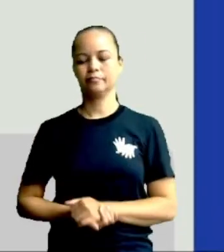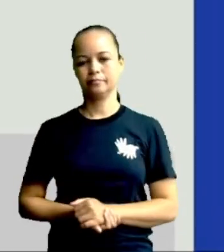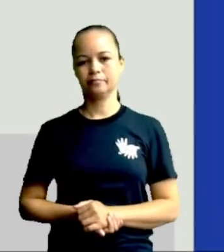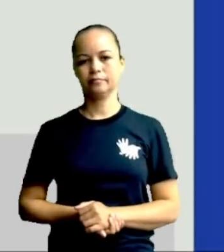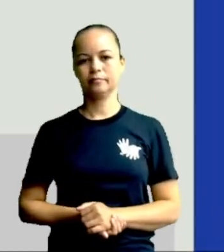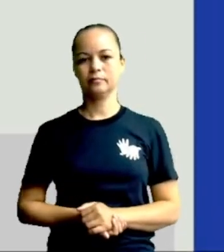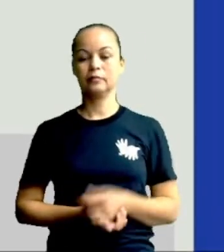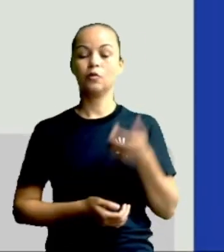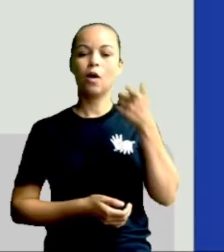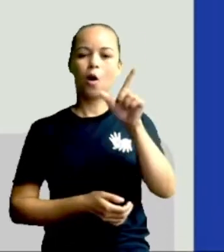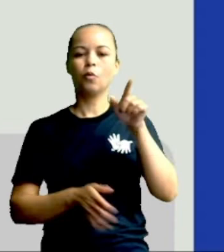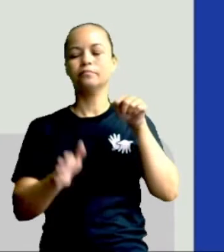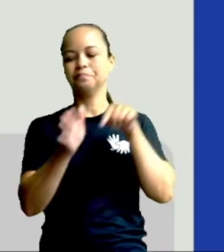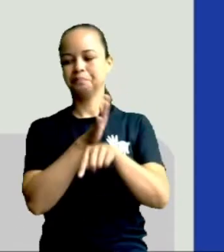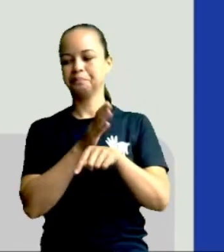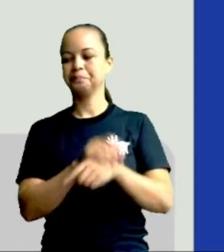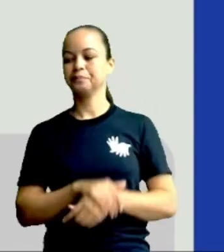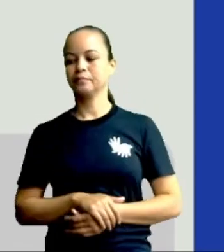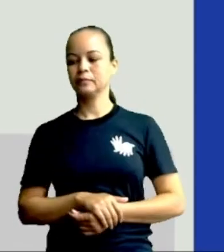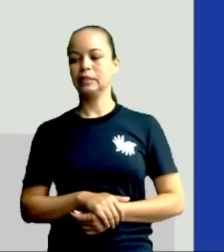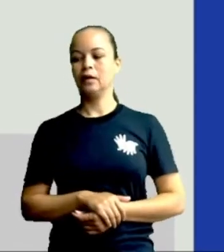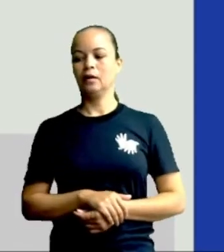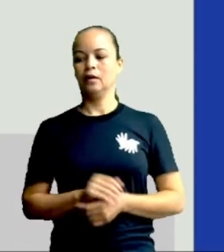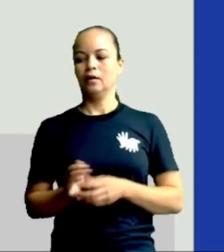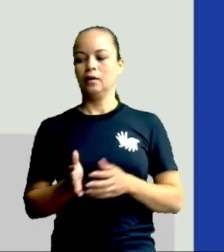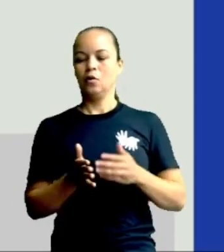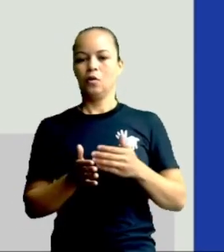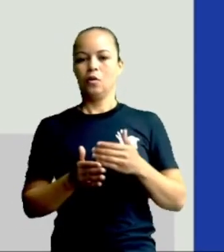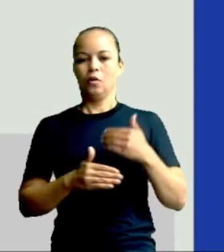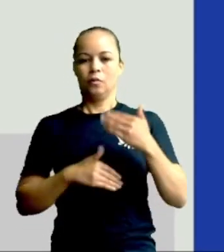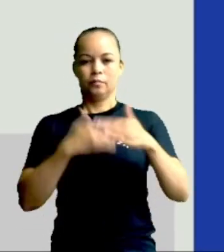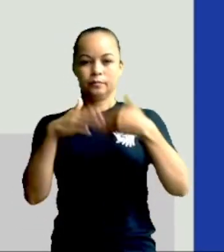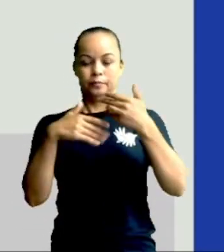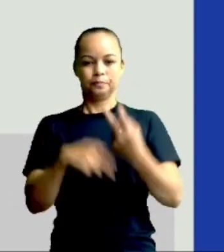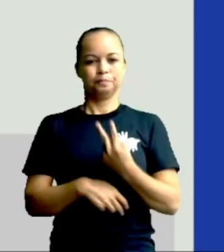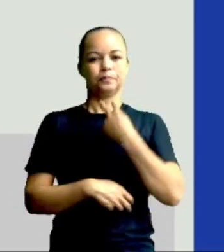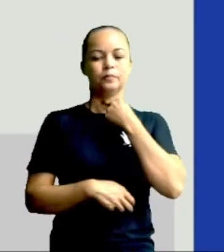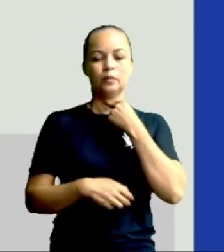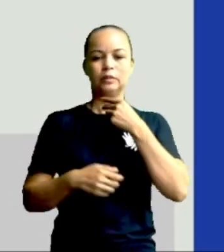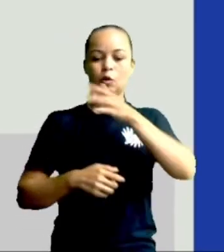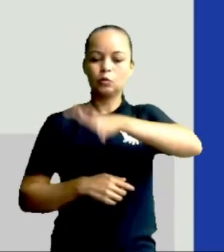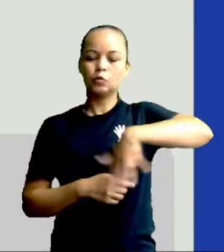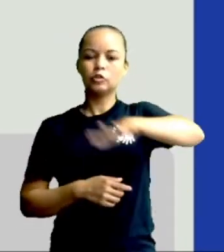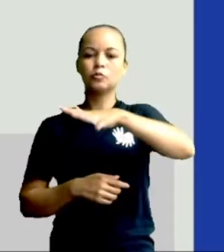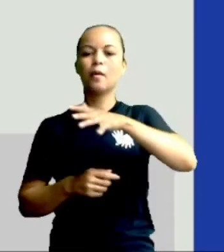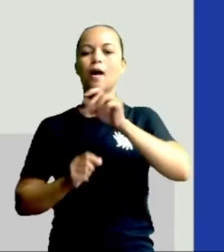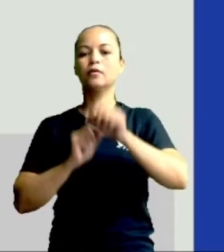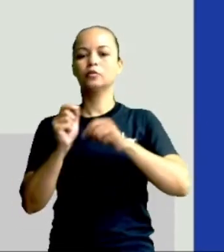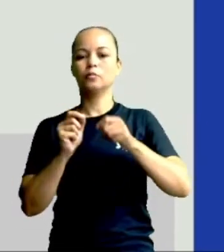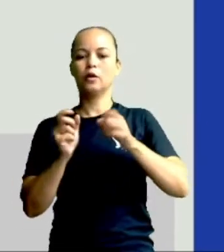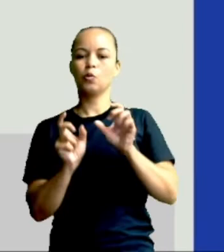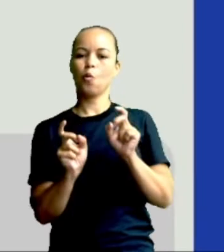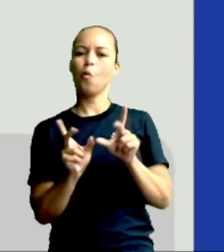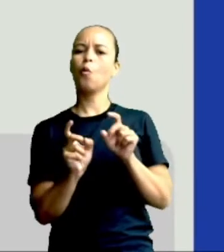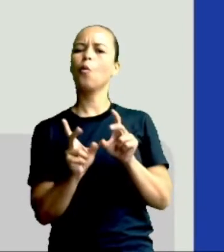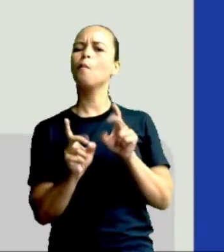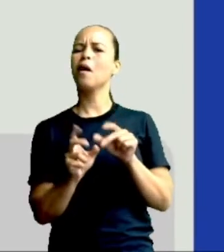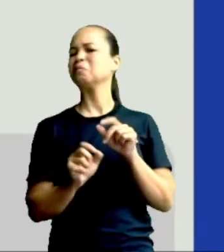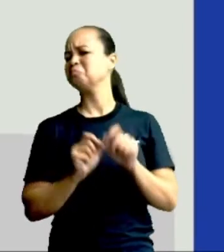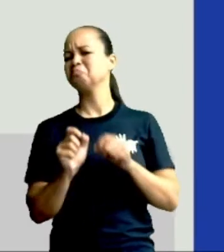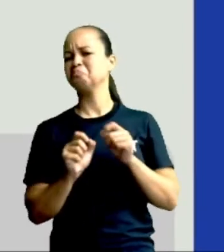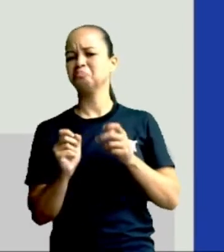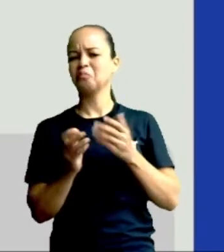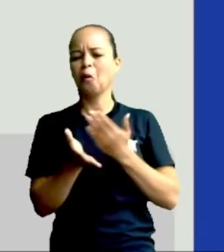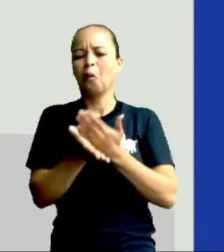Outra pergunta. Quem iniciou o processo de ocupação do espaço por meio do comércio? Quem